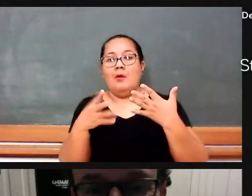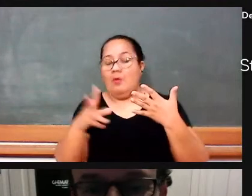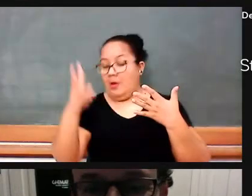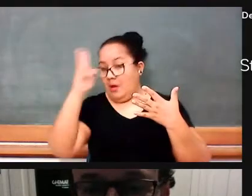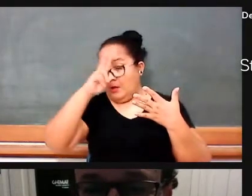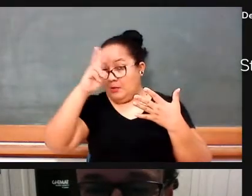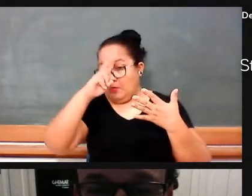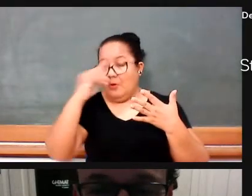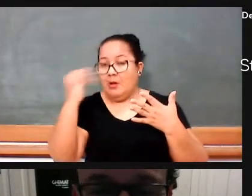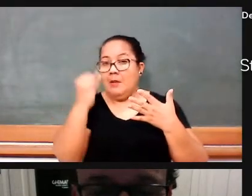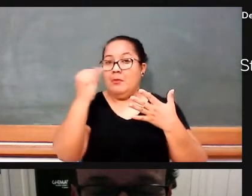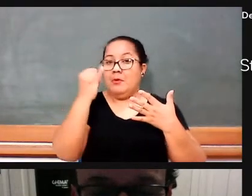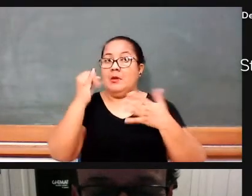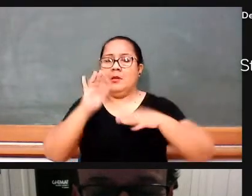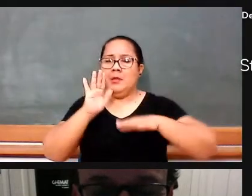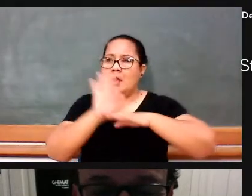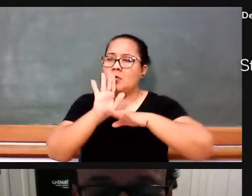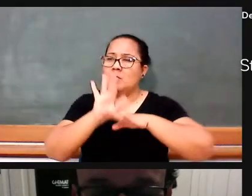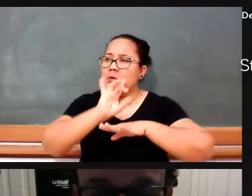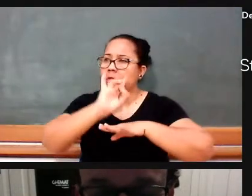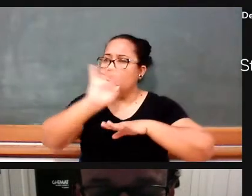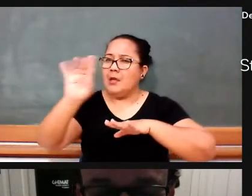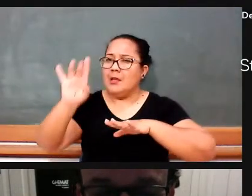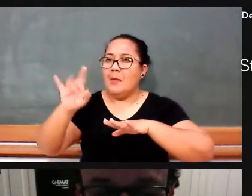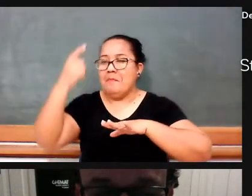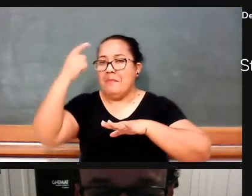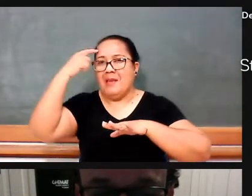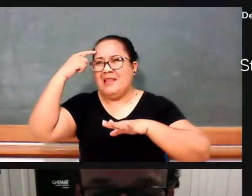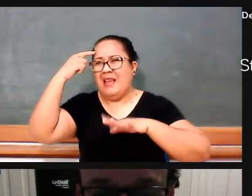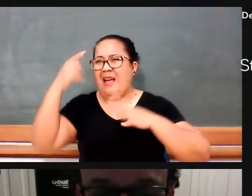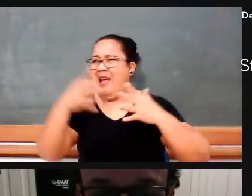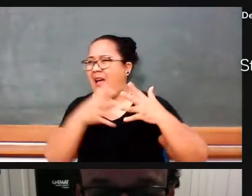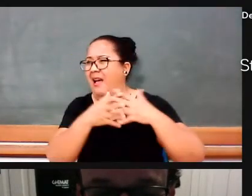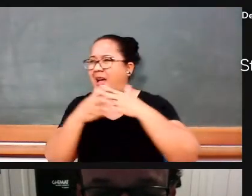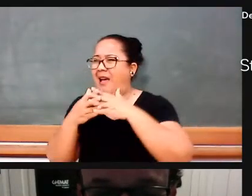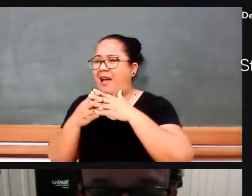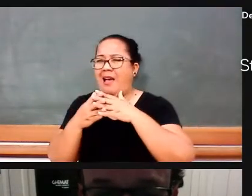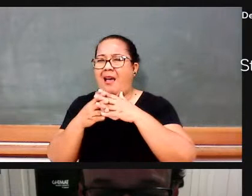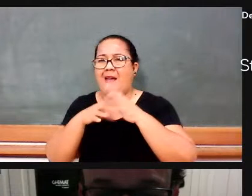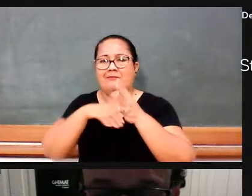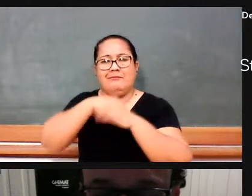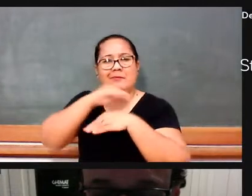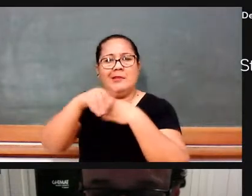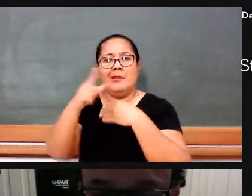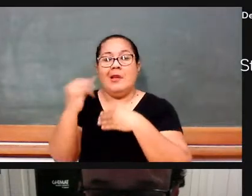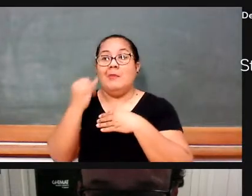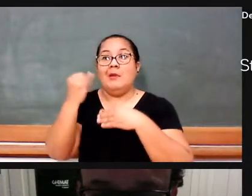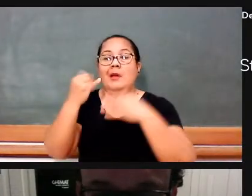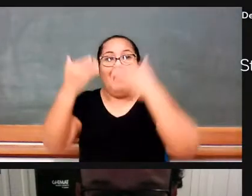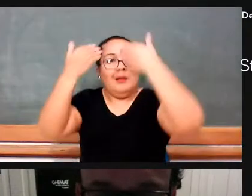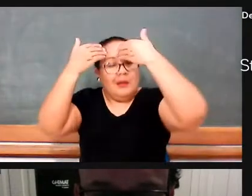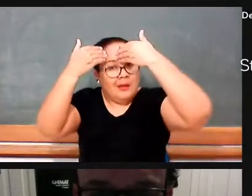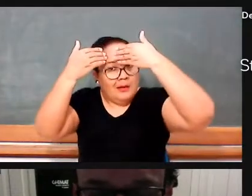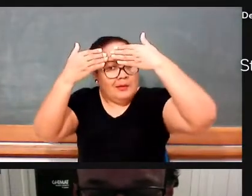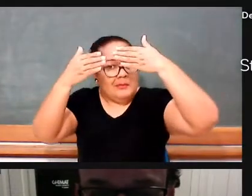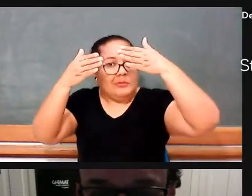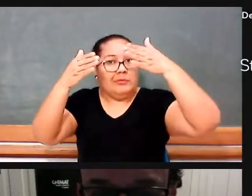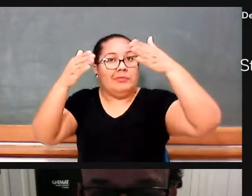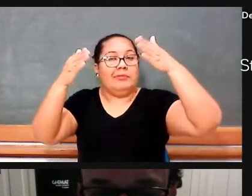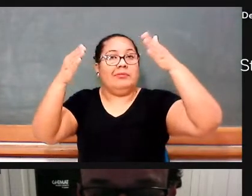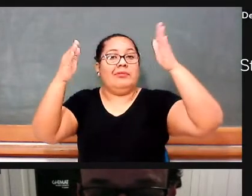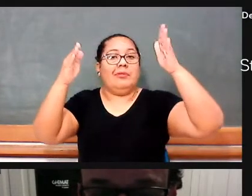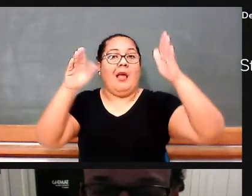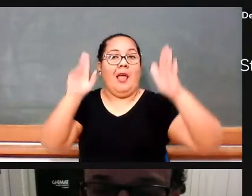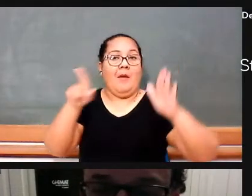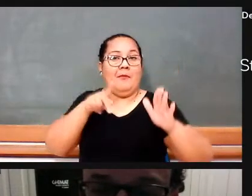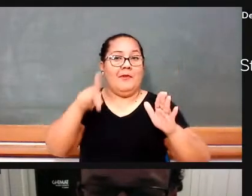não faz mal a ninguém, e sem dimensão dessa história, sem ter presente essa dimensão histórica, são falas do professor